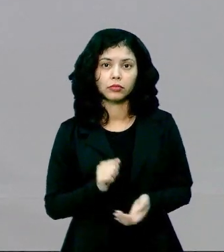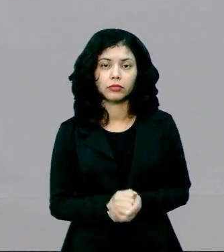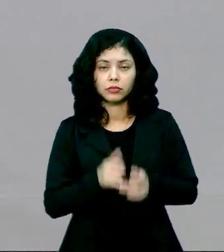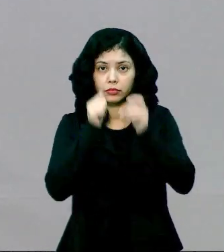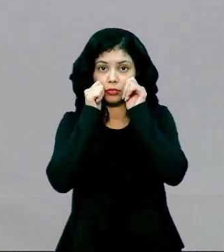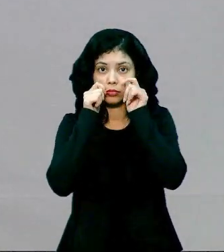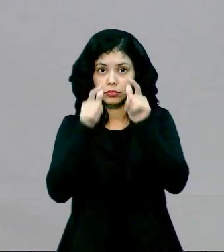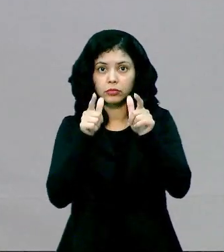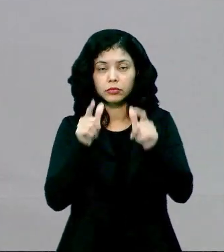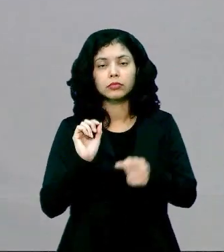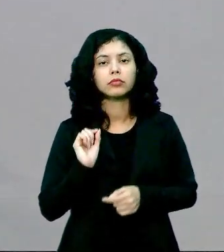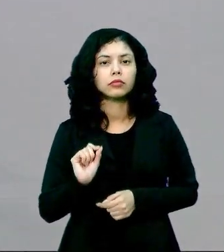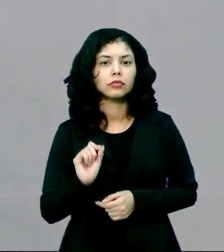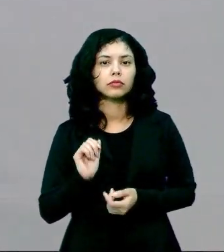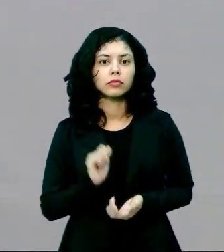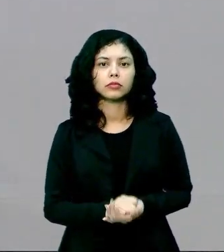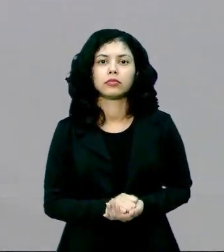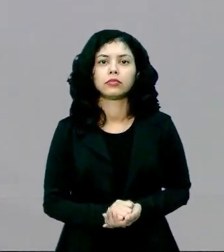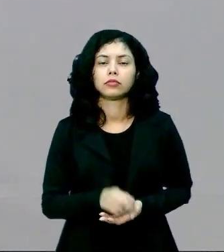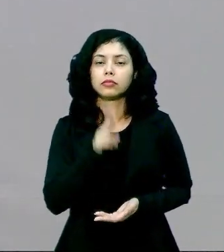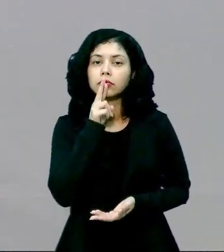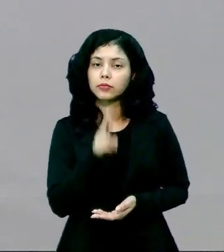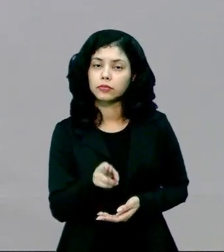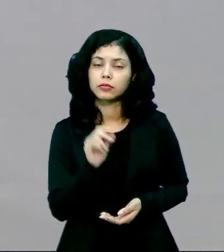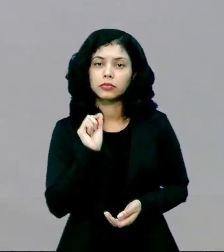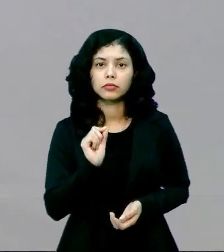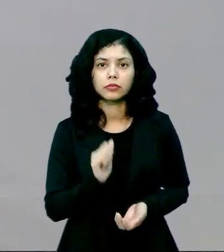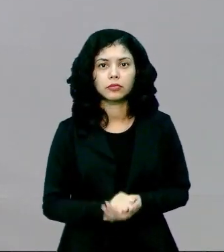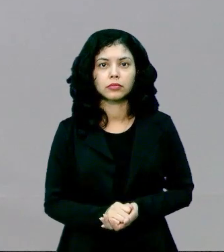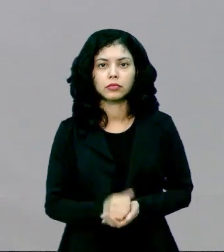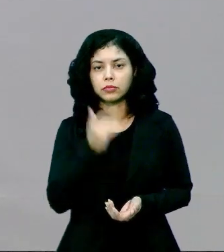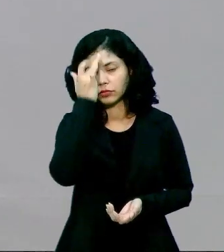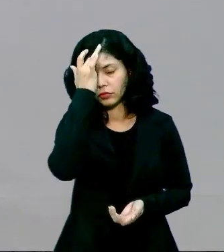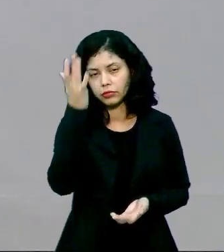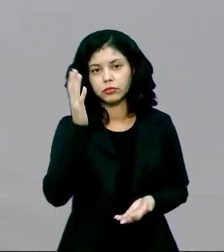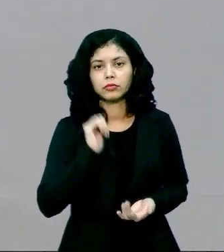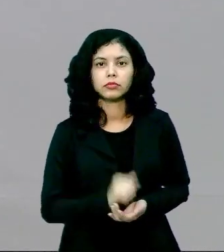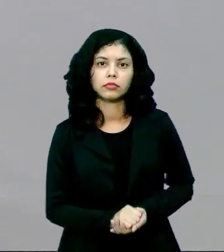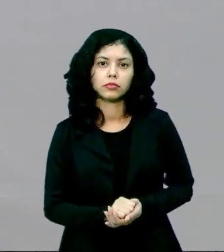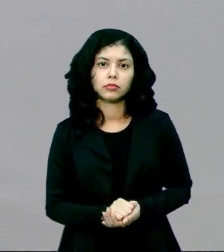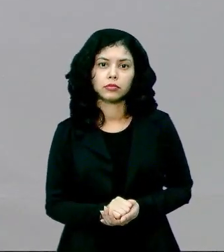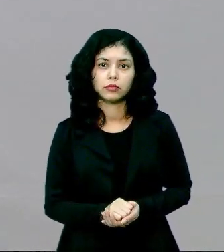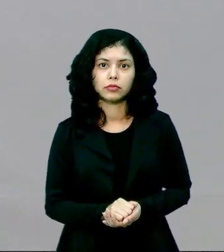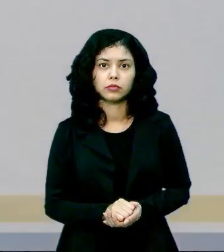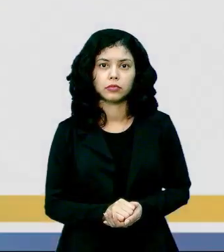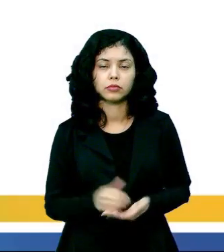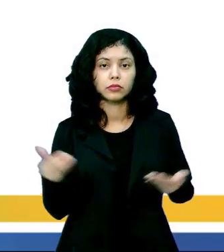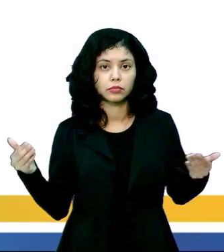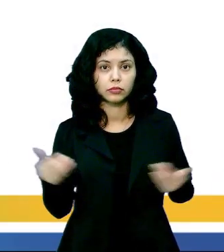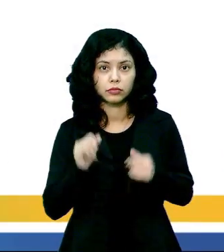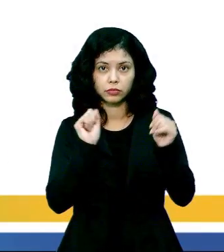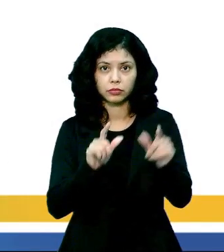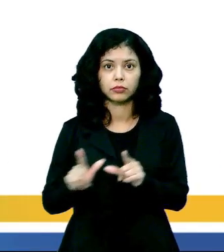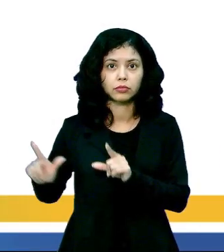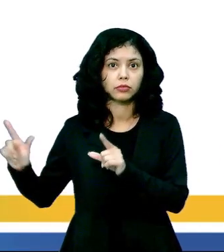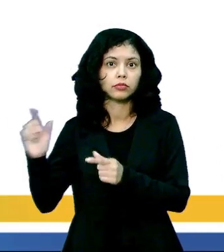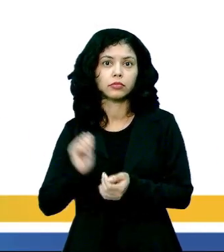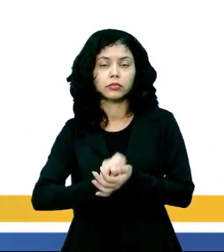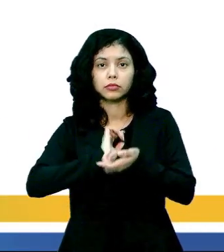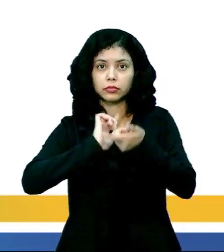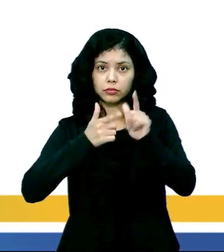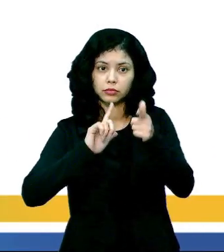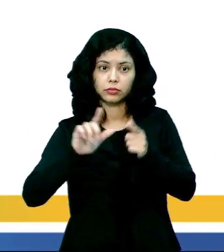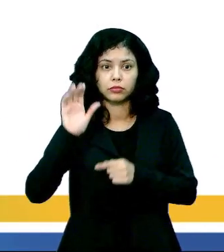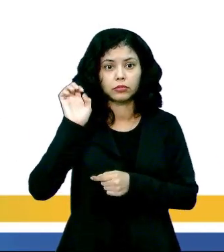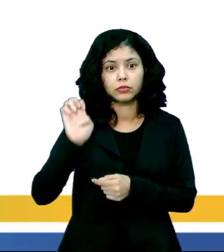que prestou bastante atenção, a resposta também está muito fácil e eu mostro para você agora, em